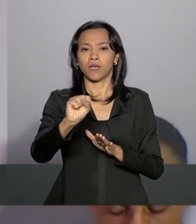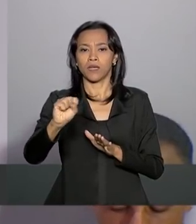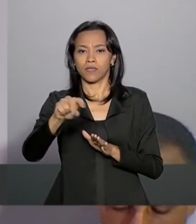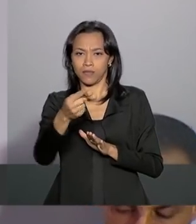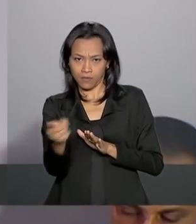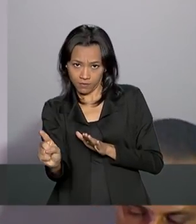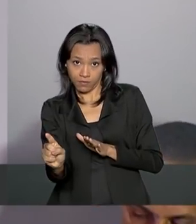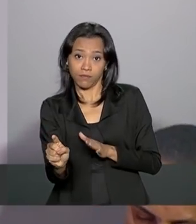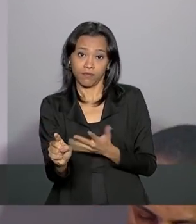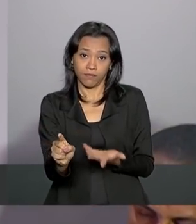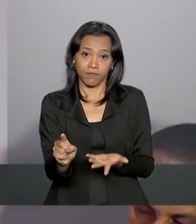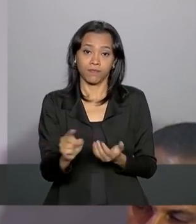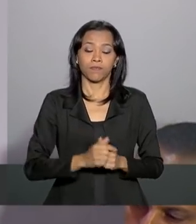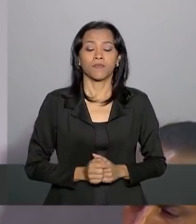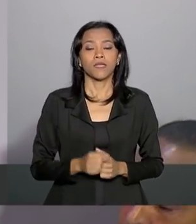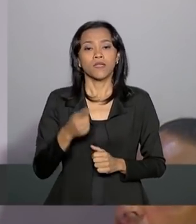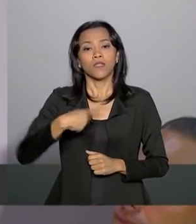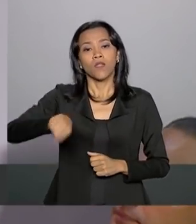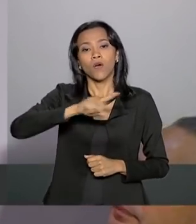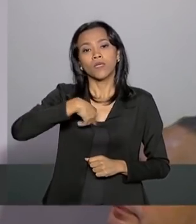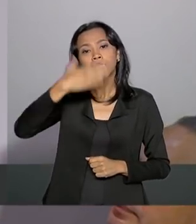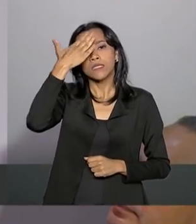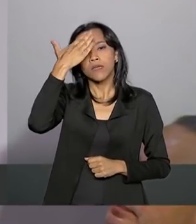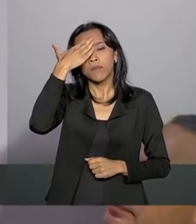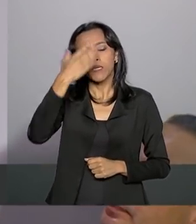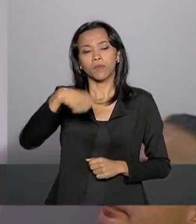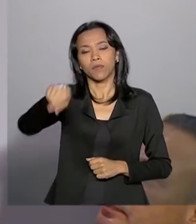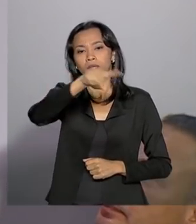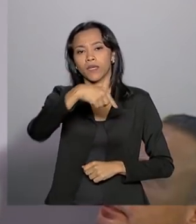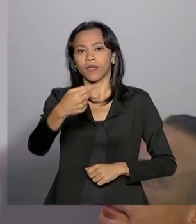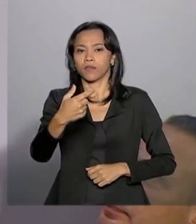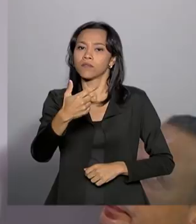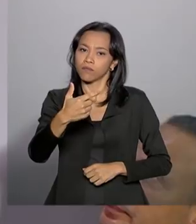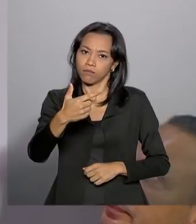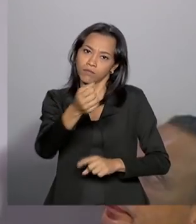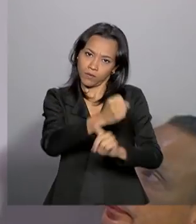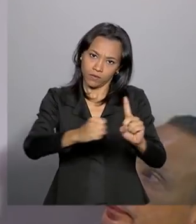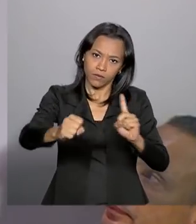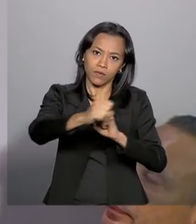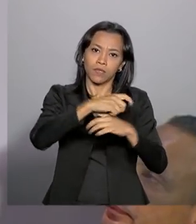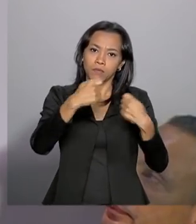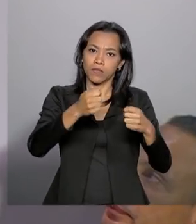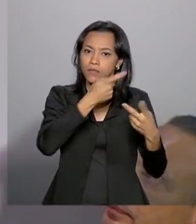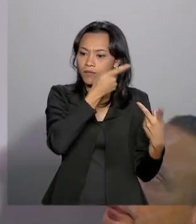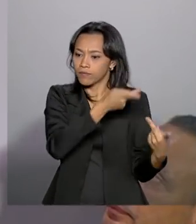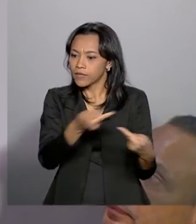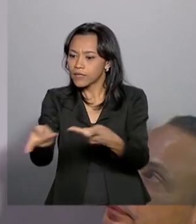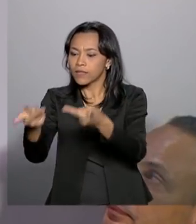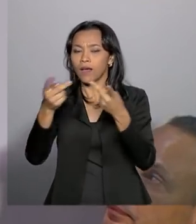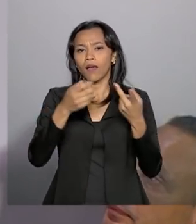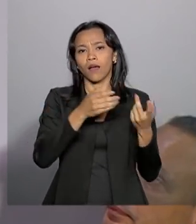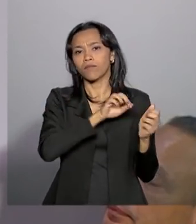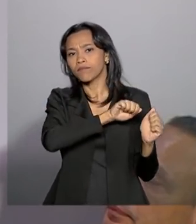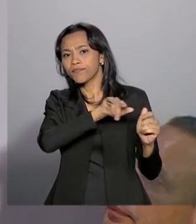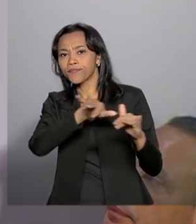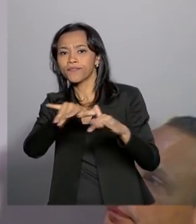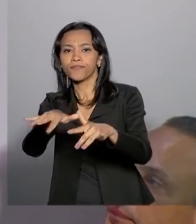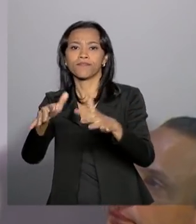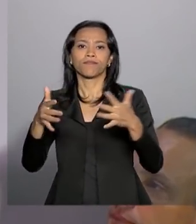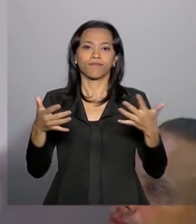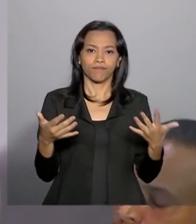que a população em geral precisa visitar, quem visita cuida,